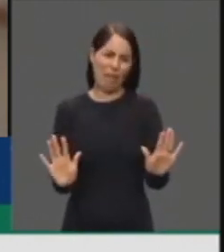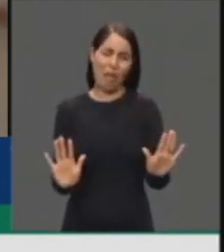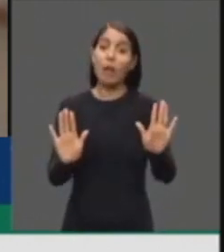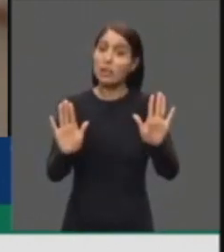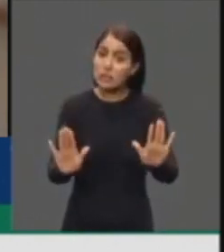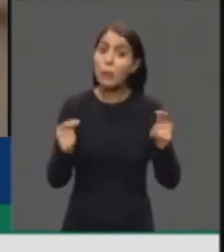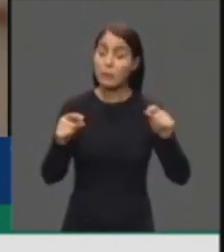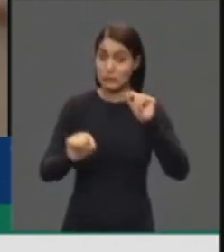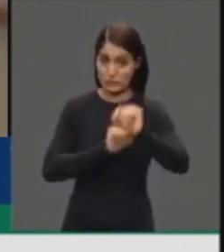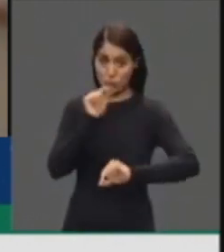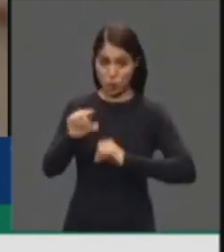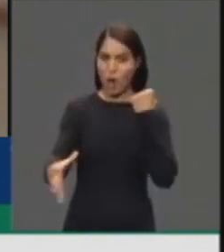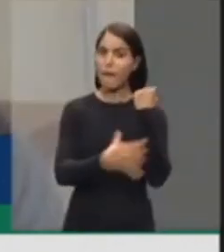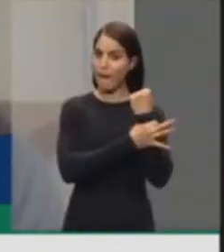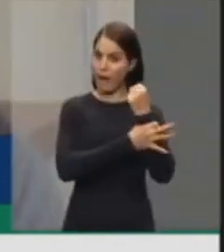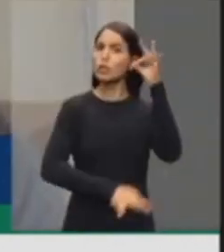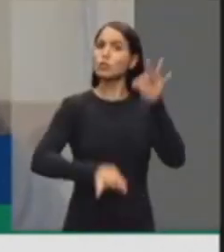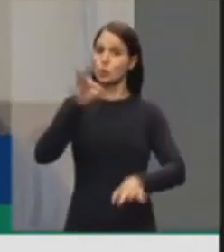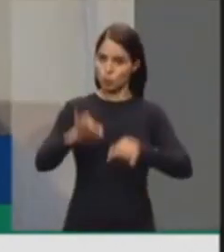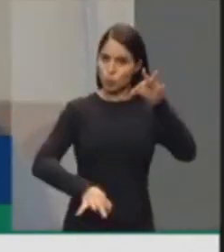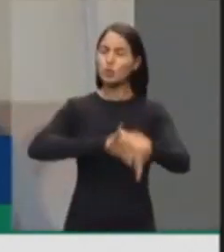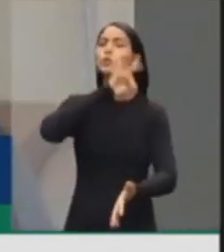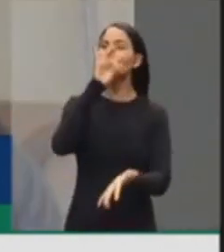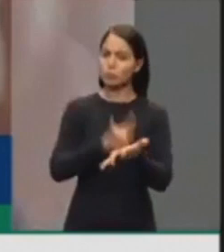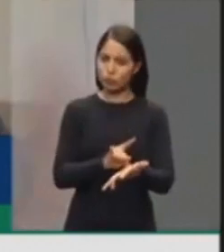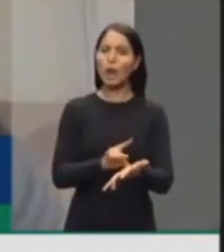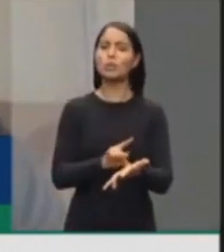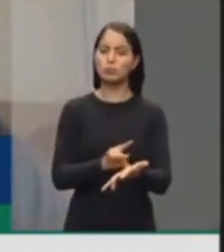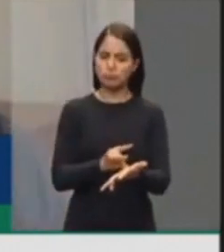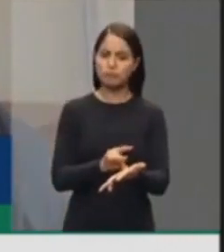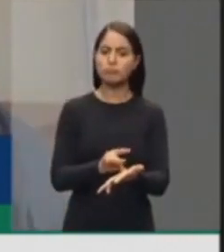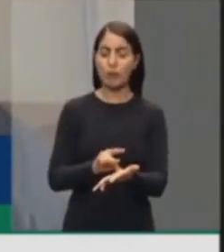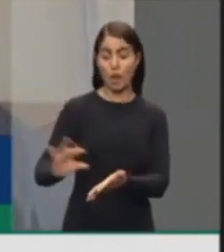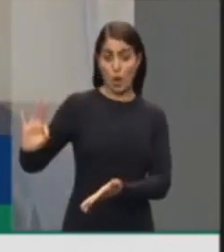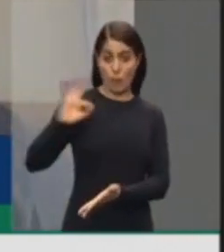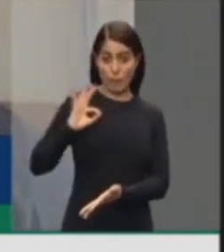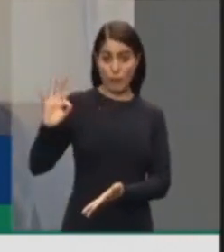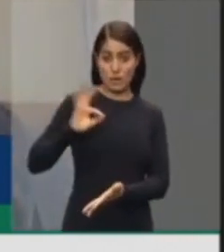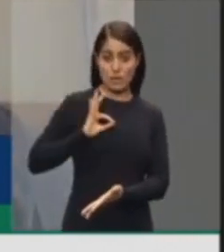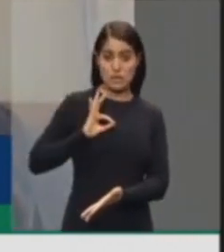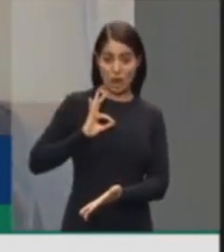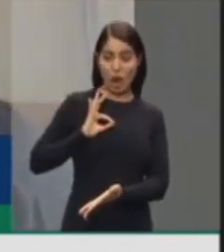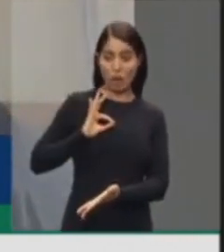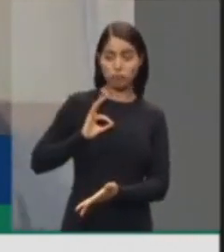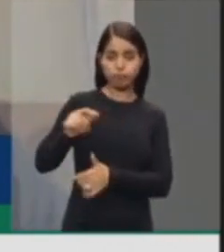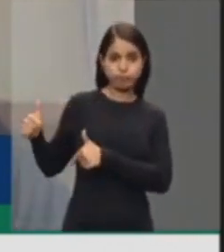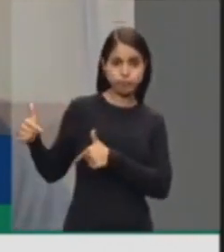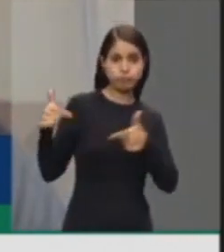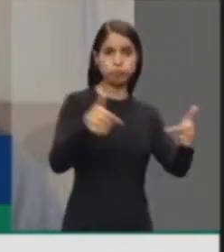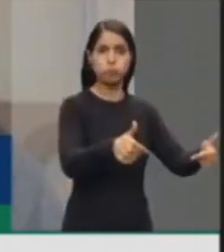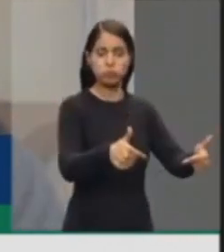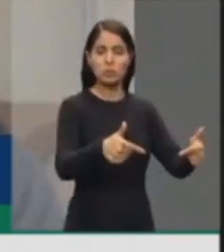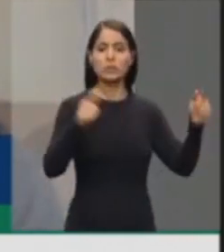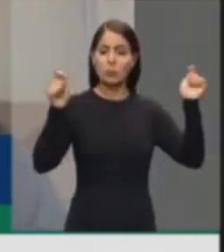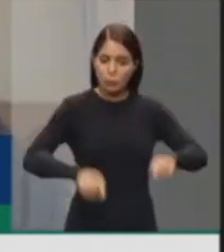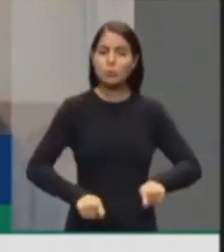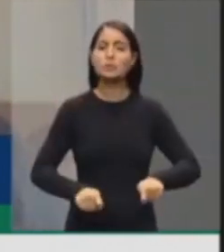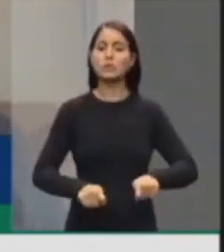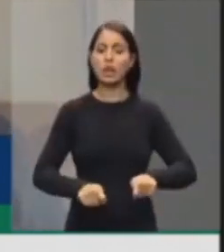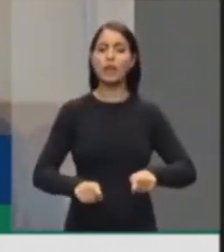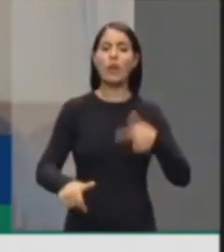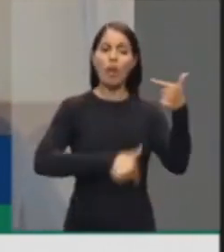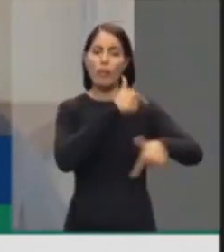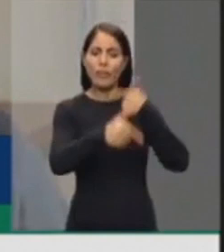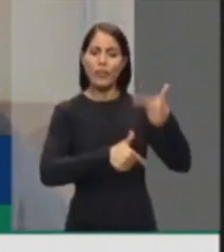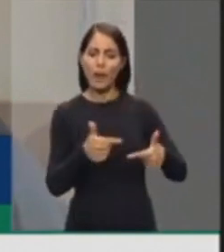a garantia jurídica, a retaguarda jurídica para que o policial possa fazer o enfrentamento, para que ele possa ter melhores condições